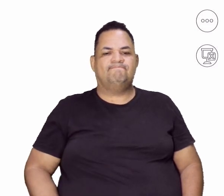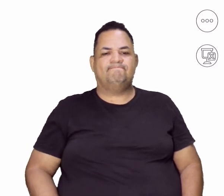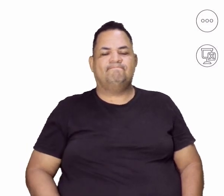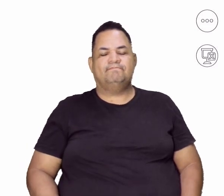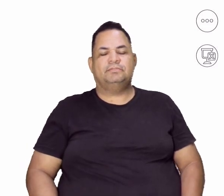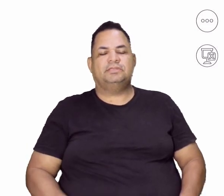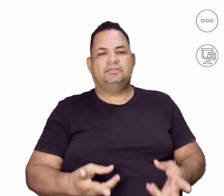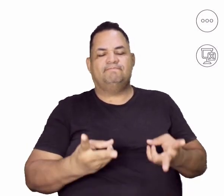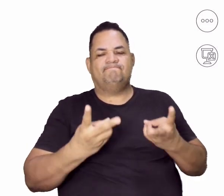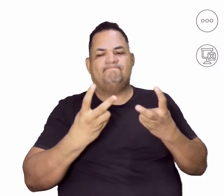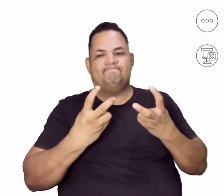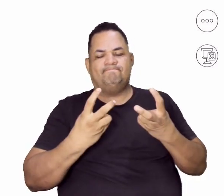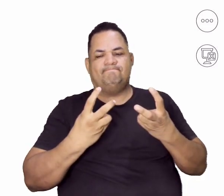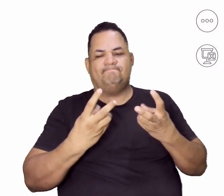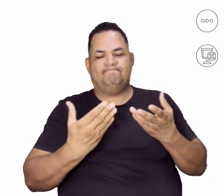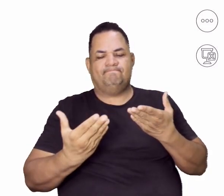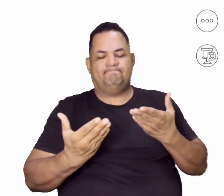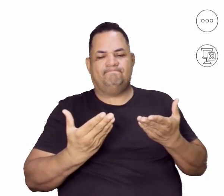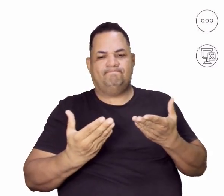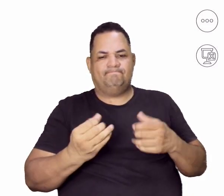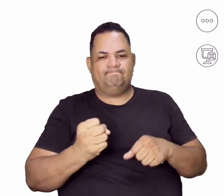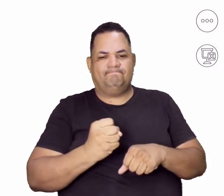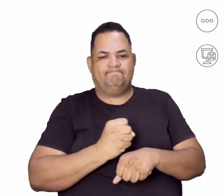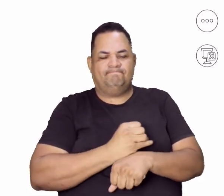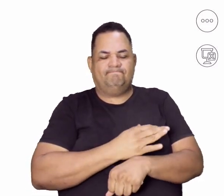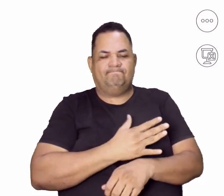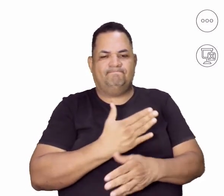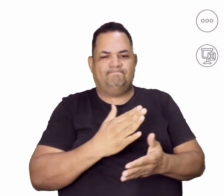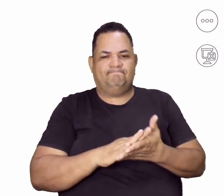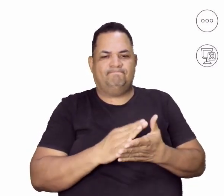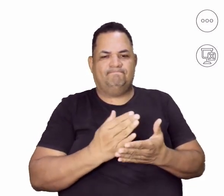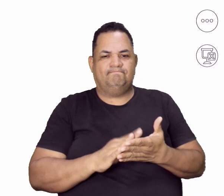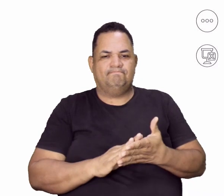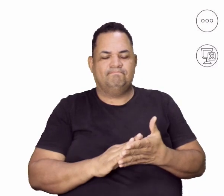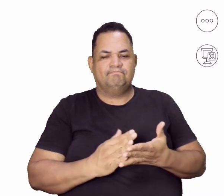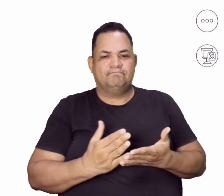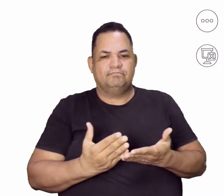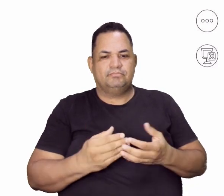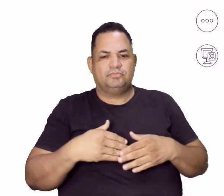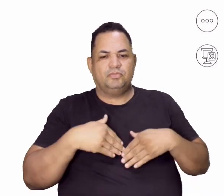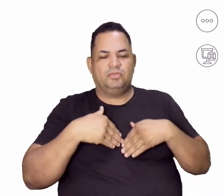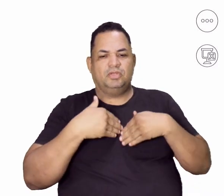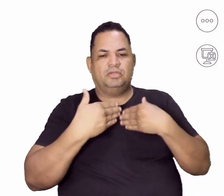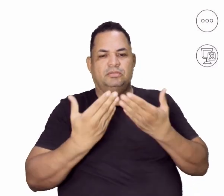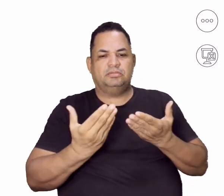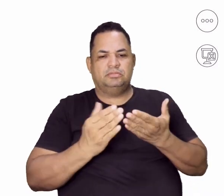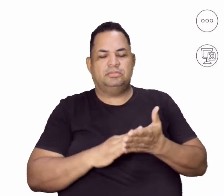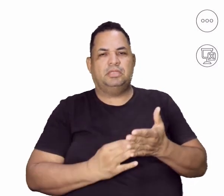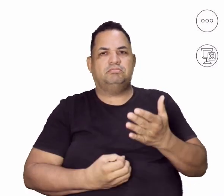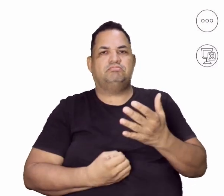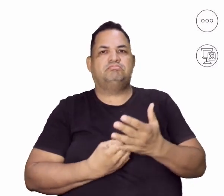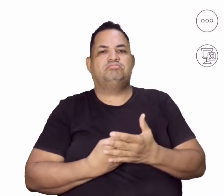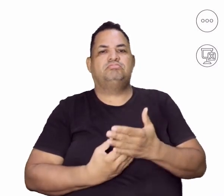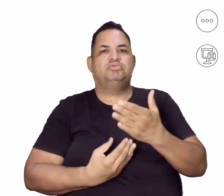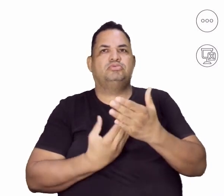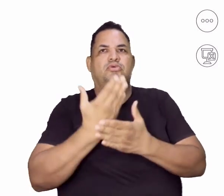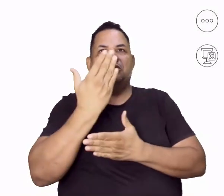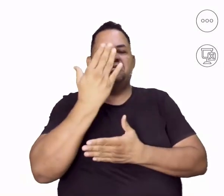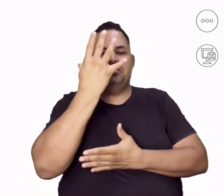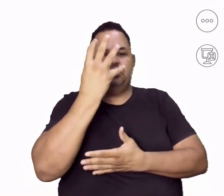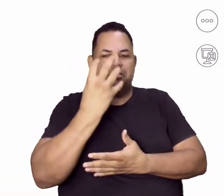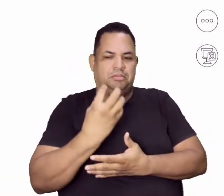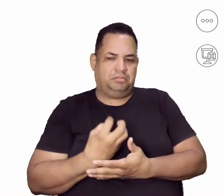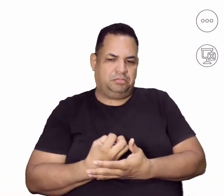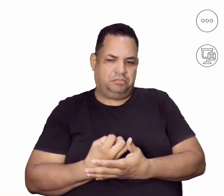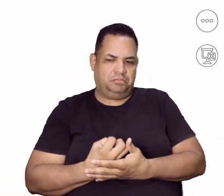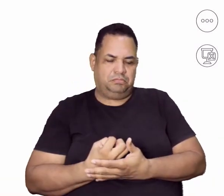percepção que não aflora algo de tão boa. Ou então quando aflora logo murcha. Porque o que é